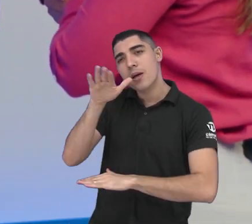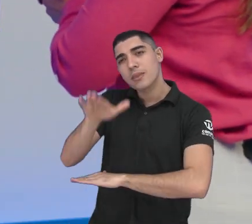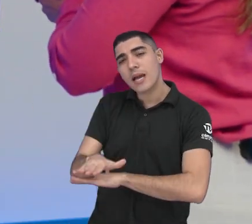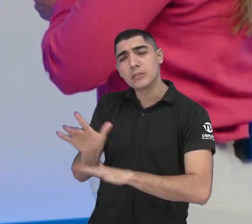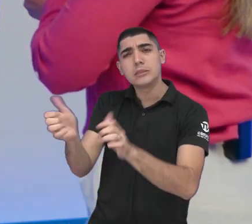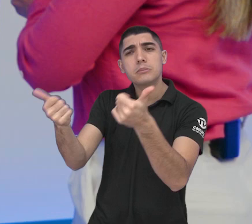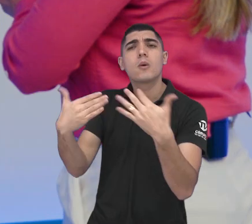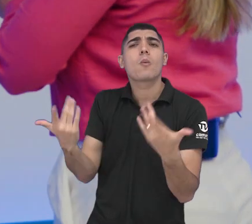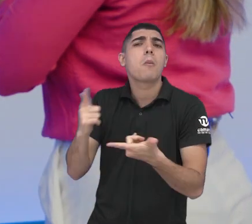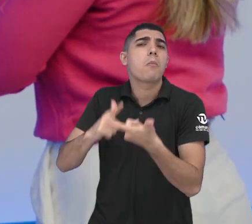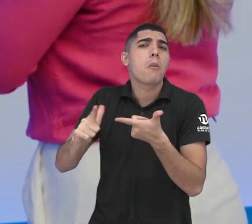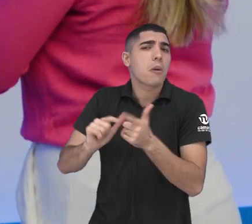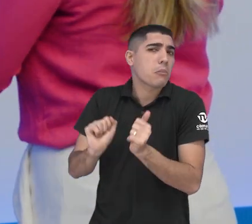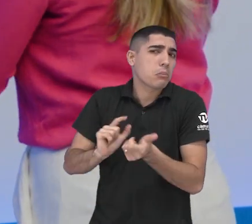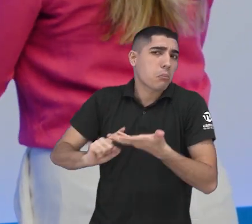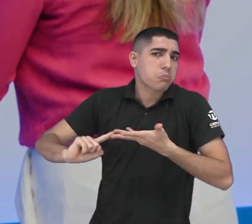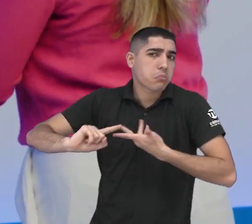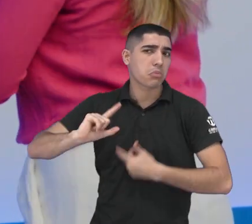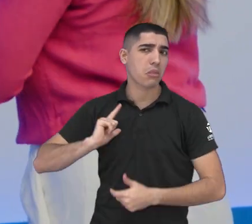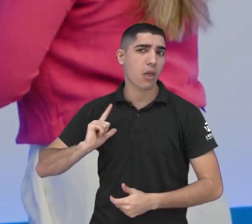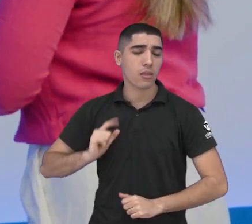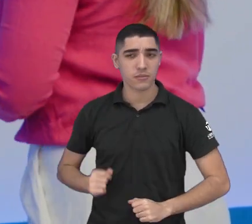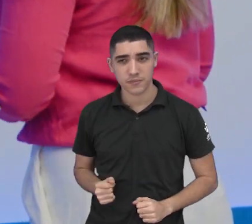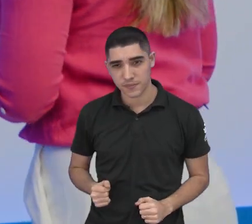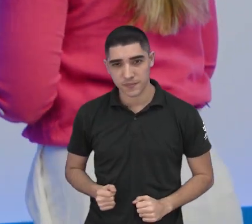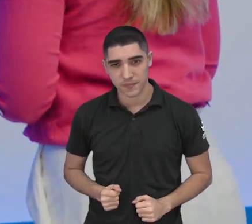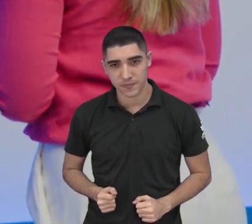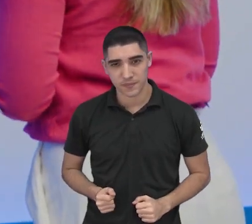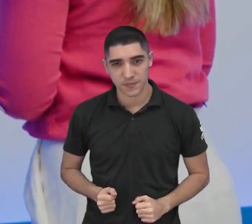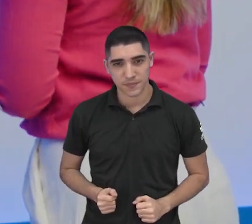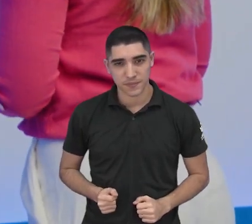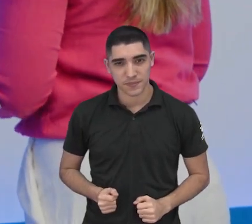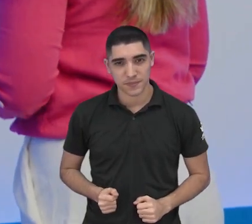Boa tarde para você. Conta para a gente quais são os problemas mais comuns.